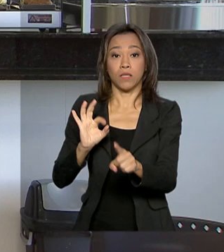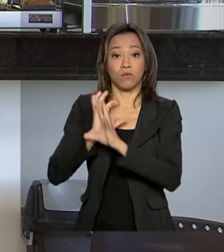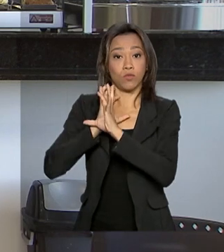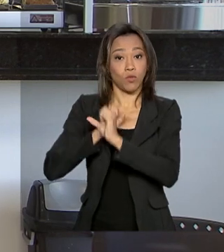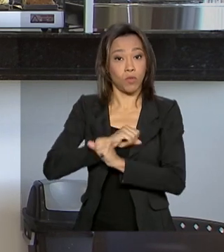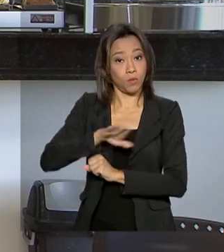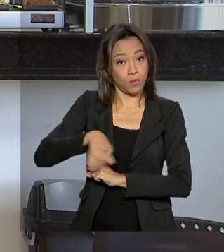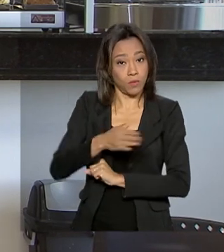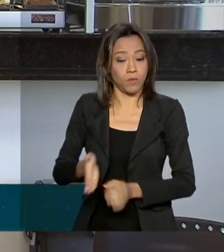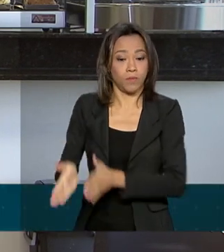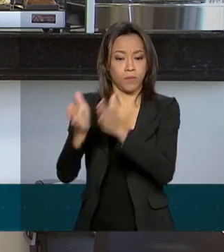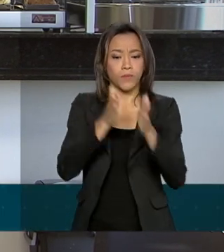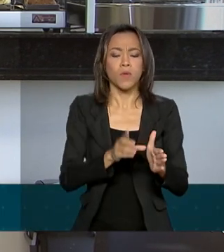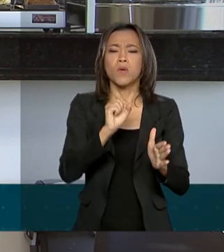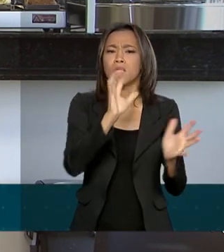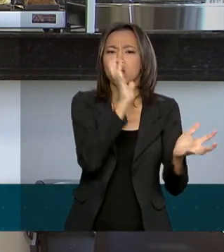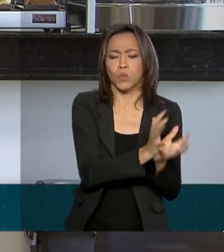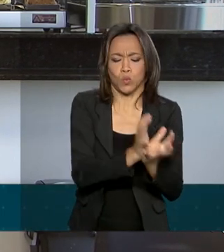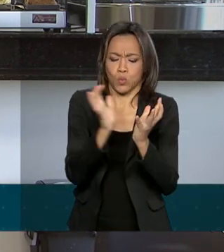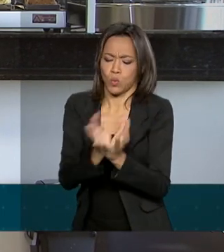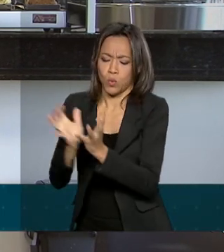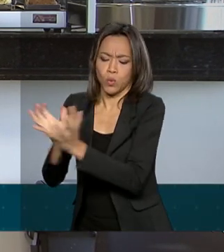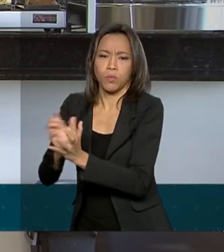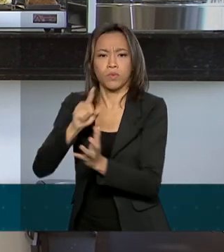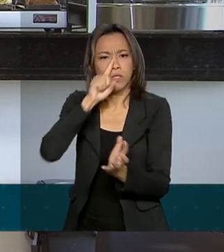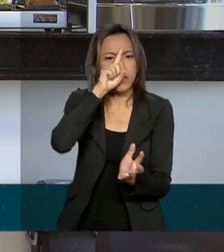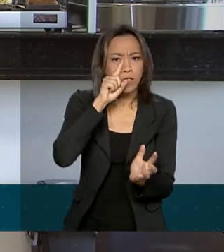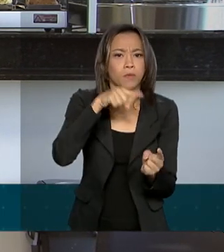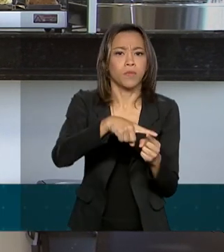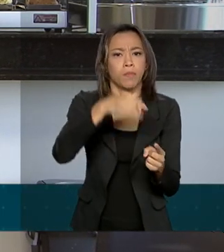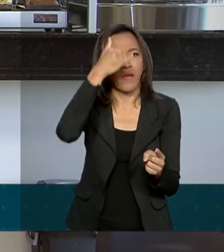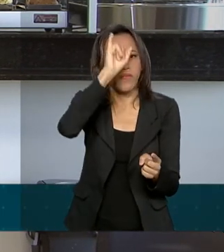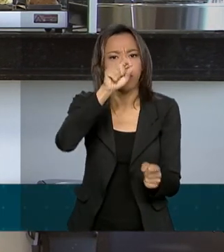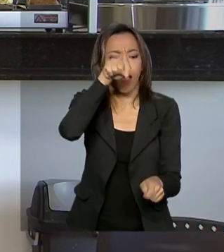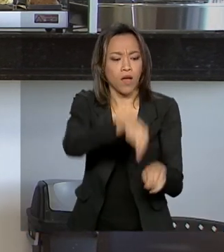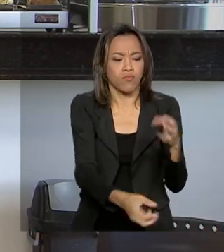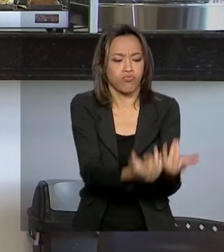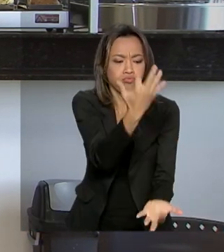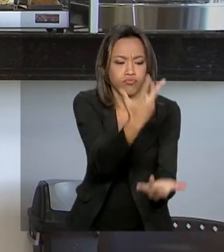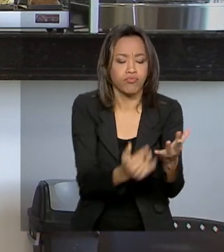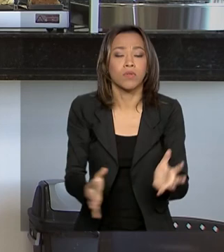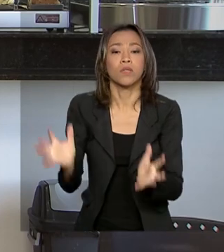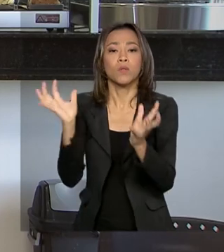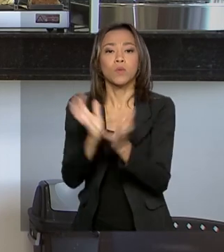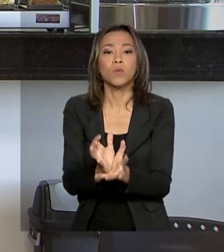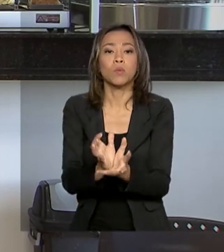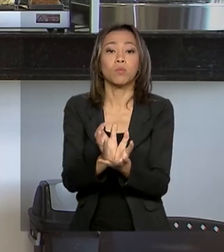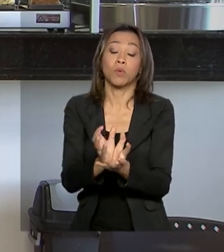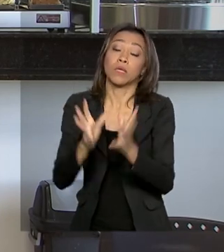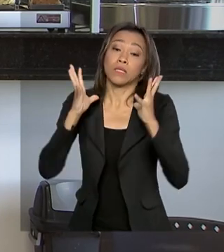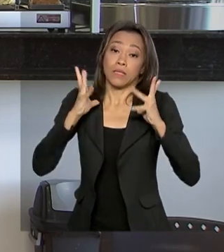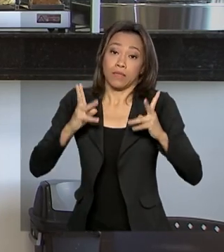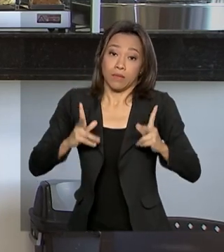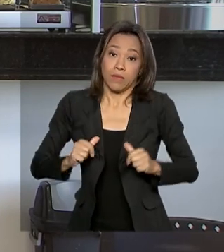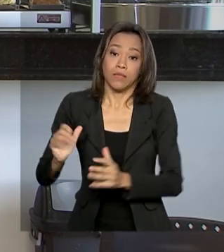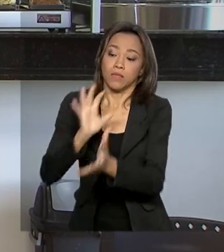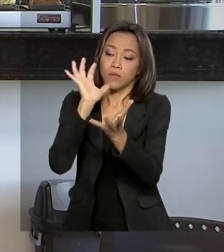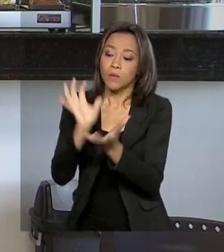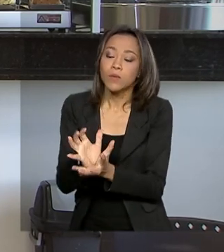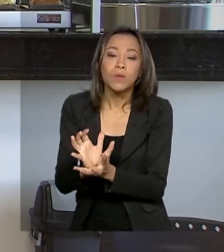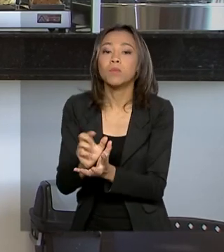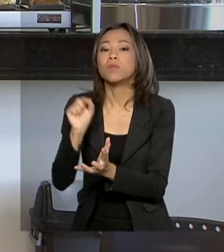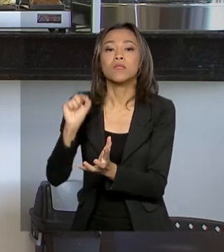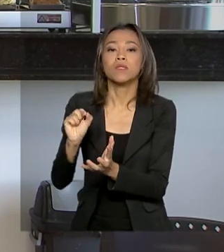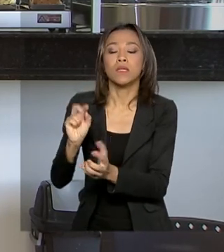A classificação de risco considera aspectos como prevenção contra incêndio e segurança sanitária e ambiental. Mesmo com a